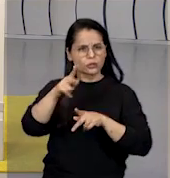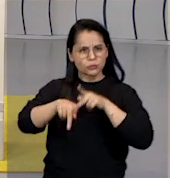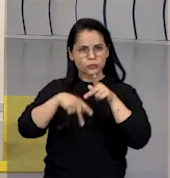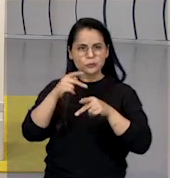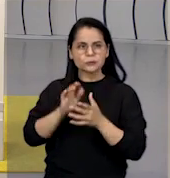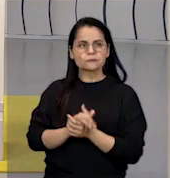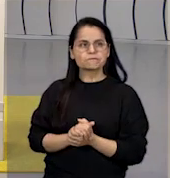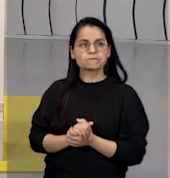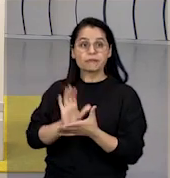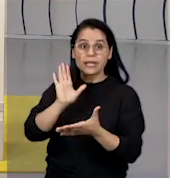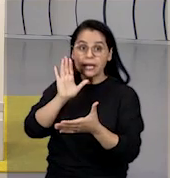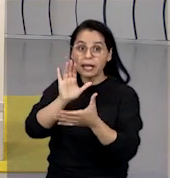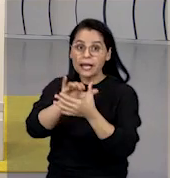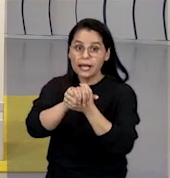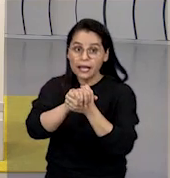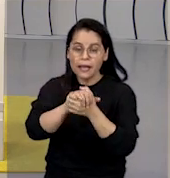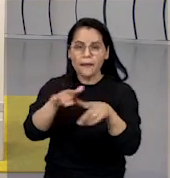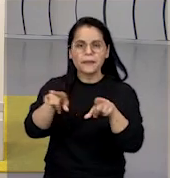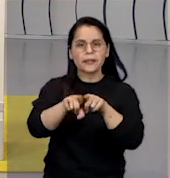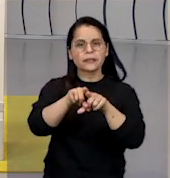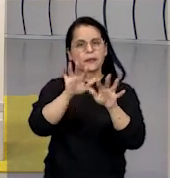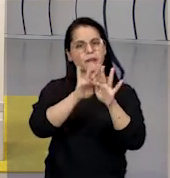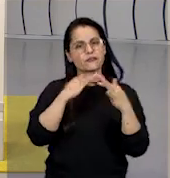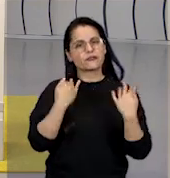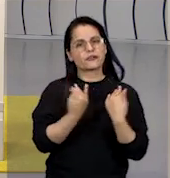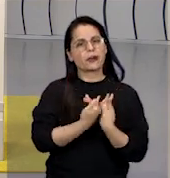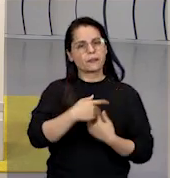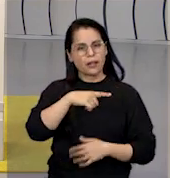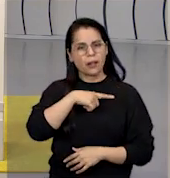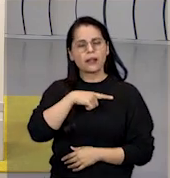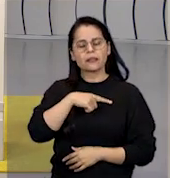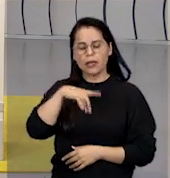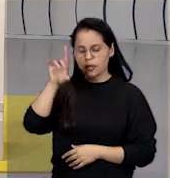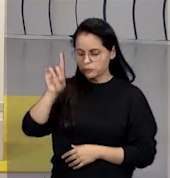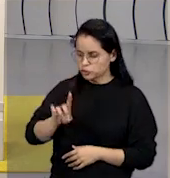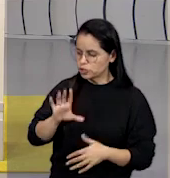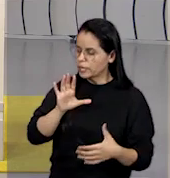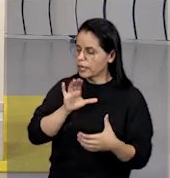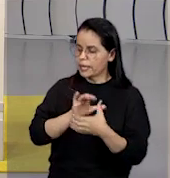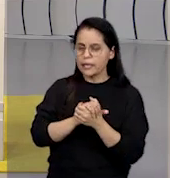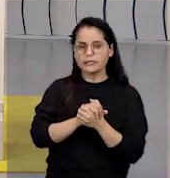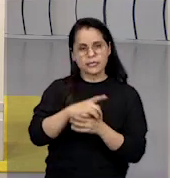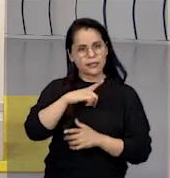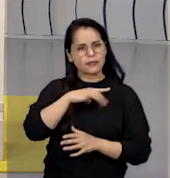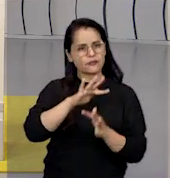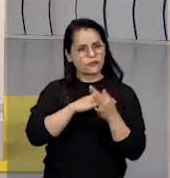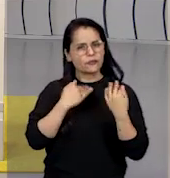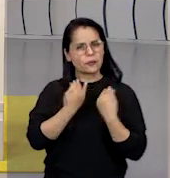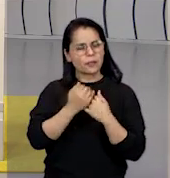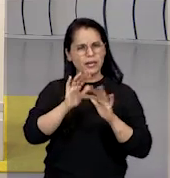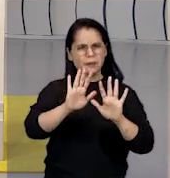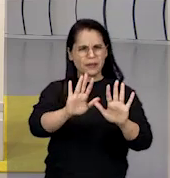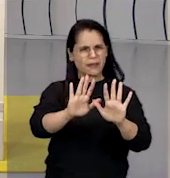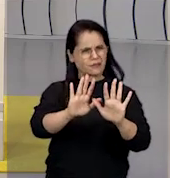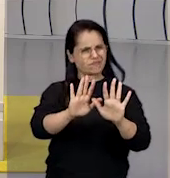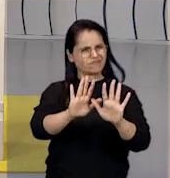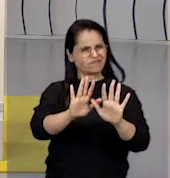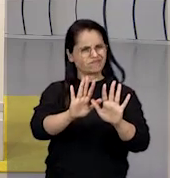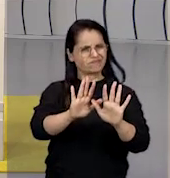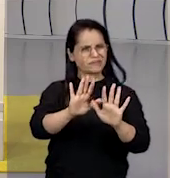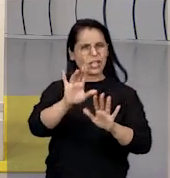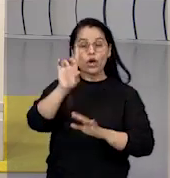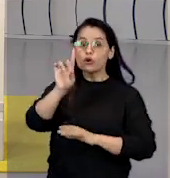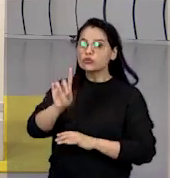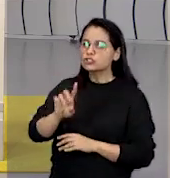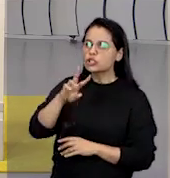Casamento e família. Nós temos o direito de nos casar e de constituir família. Mas veja só, os